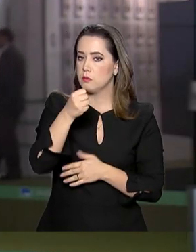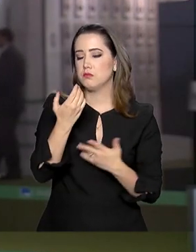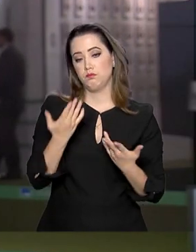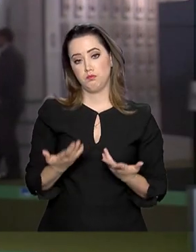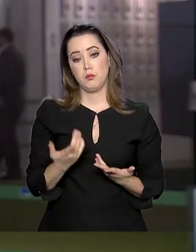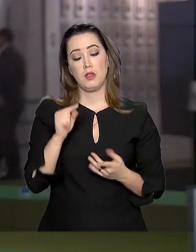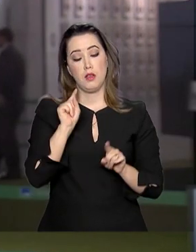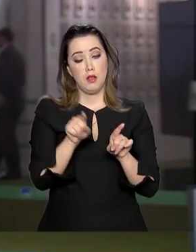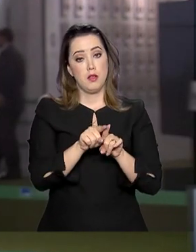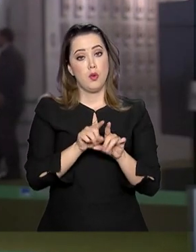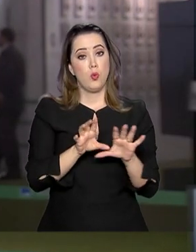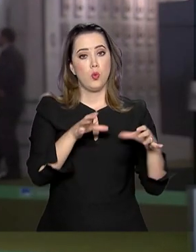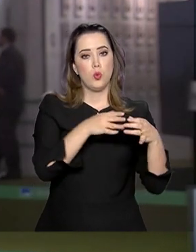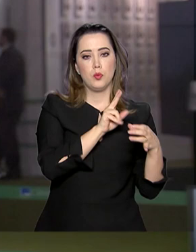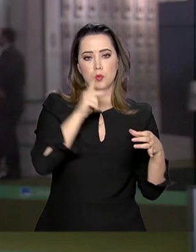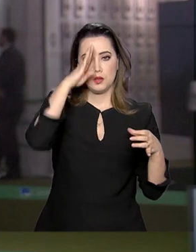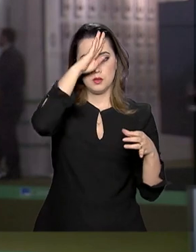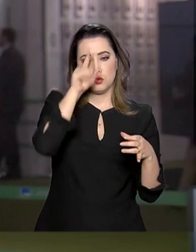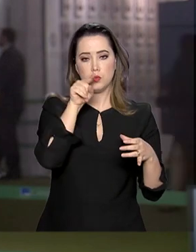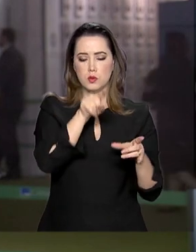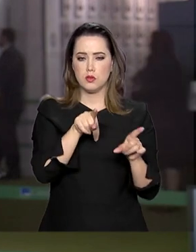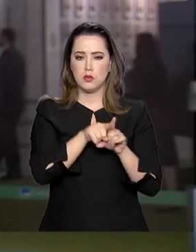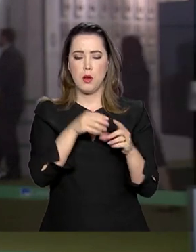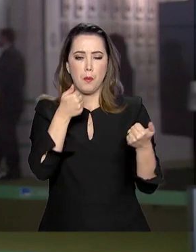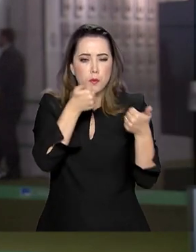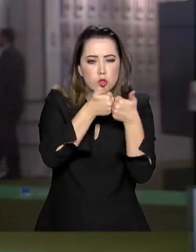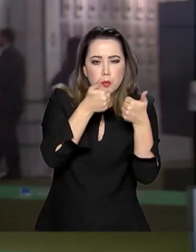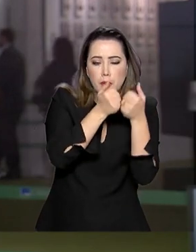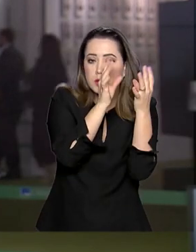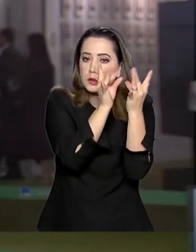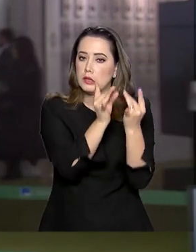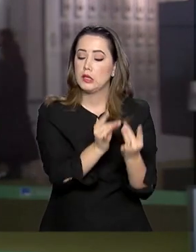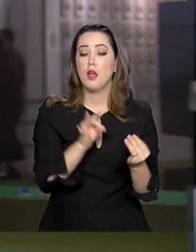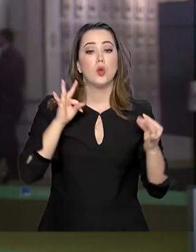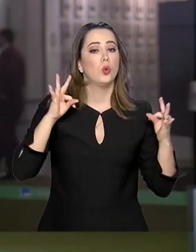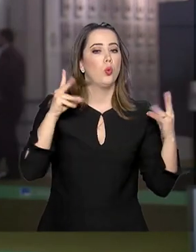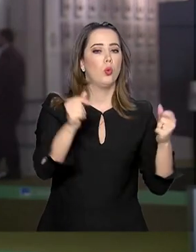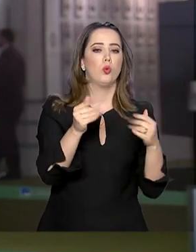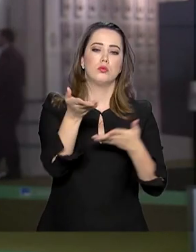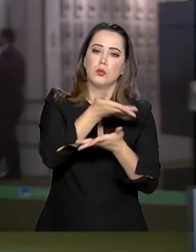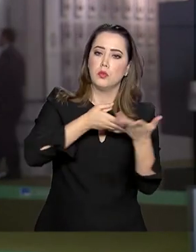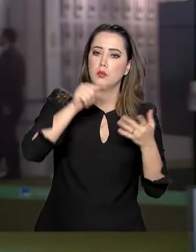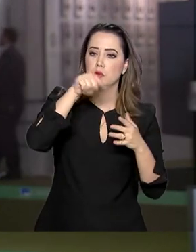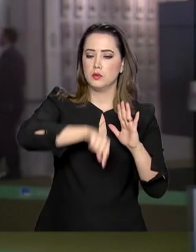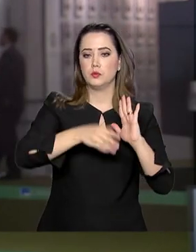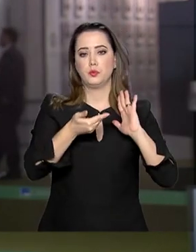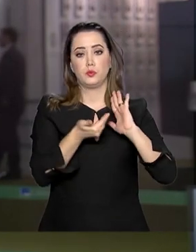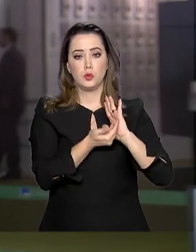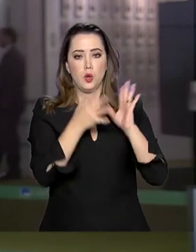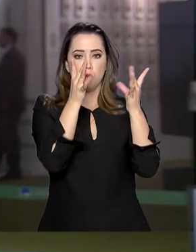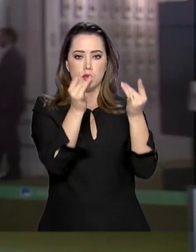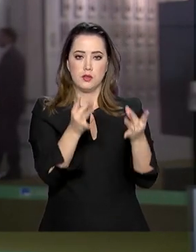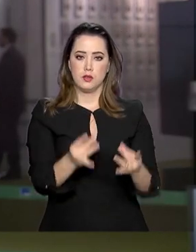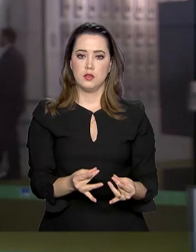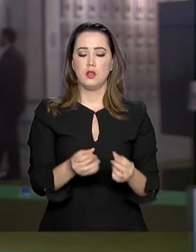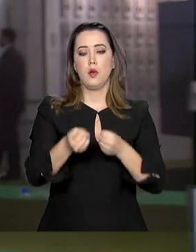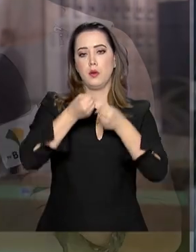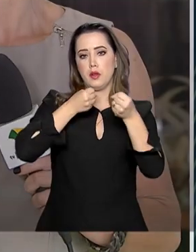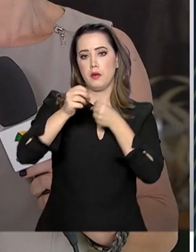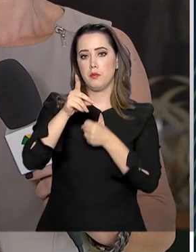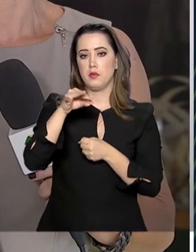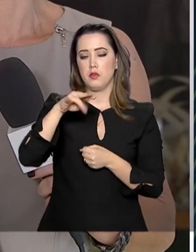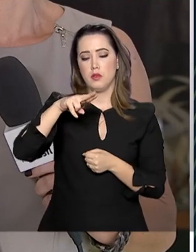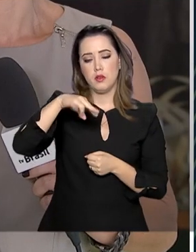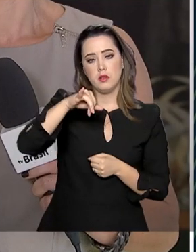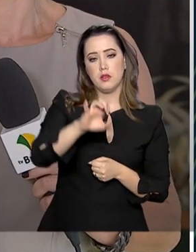presidente Bolsonaro e sua equipe estão acompanhando de perto todo esse movimento aqui na Câmara dos Deputados. Os detalhes com a repórter